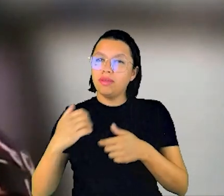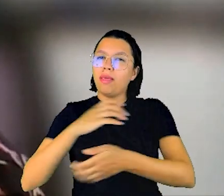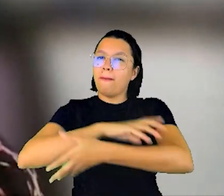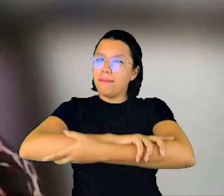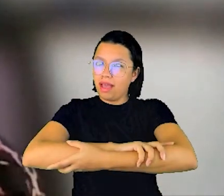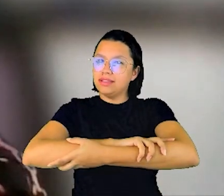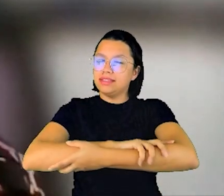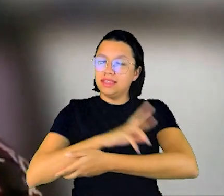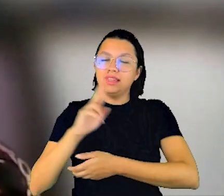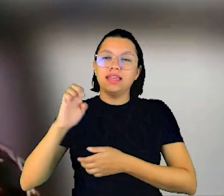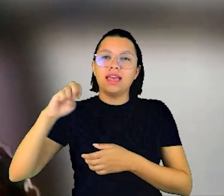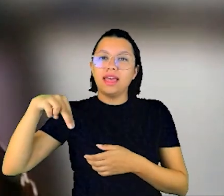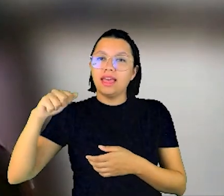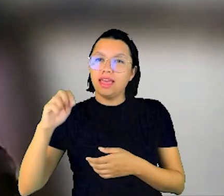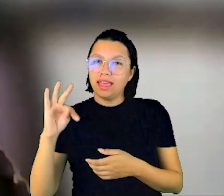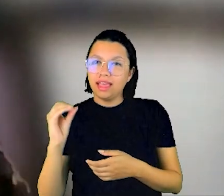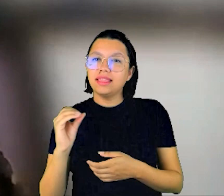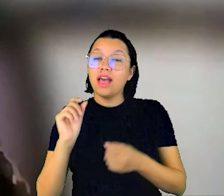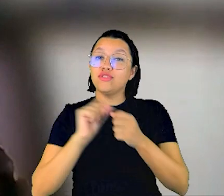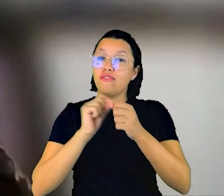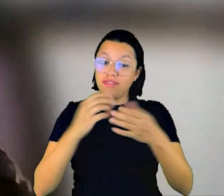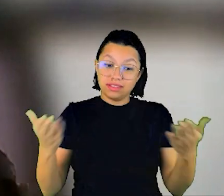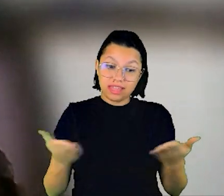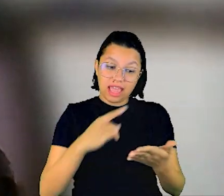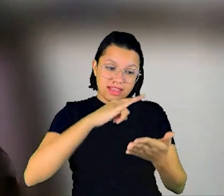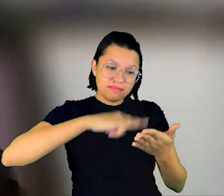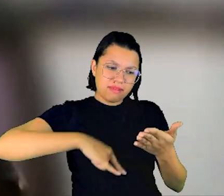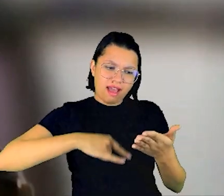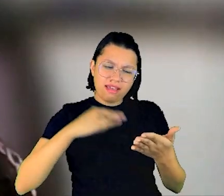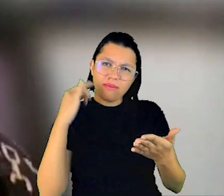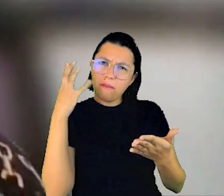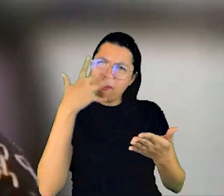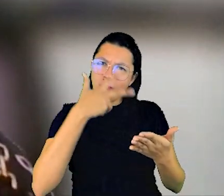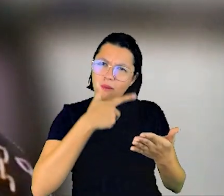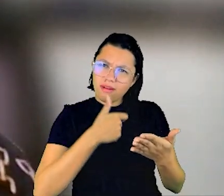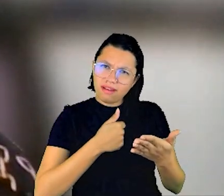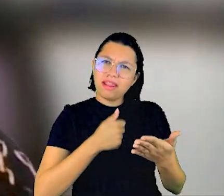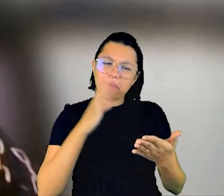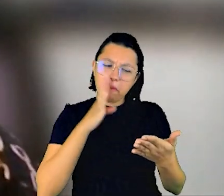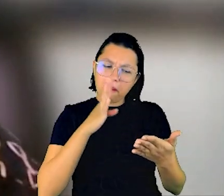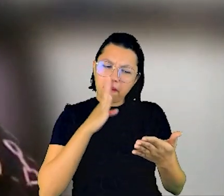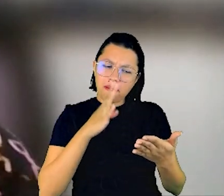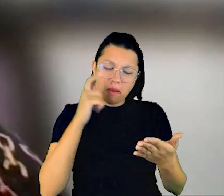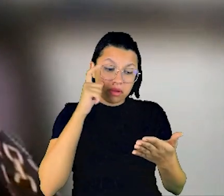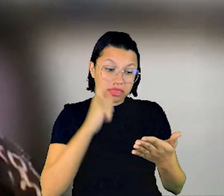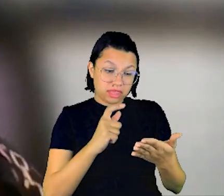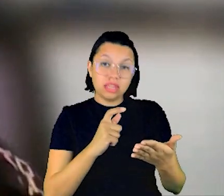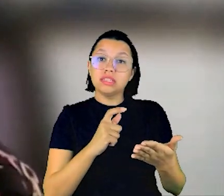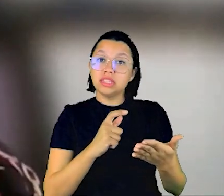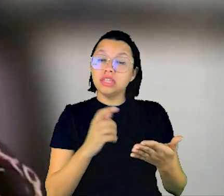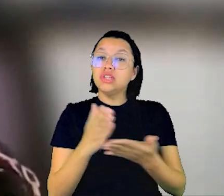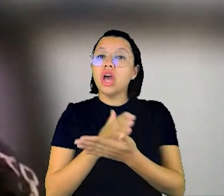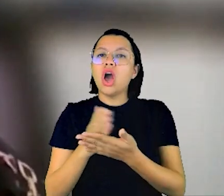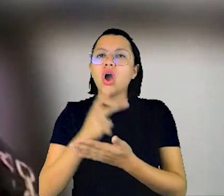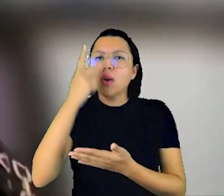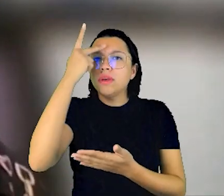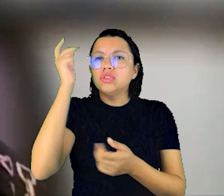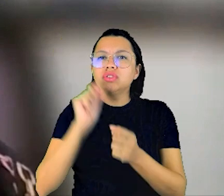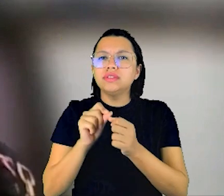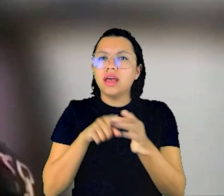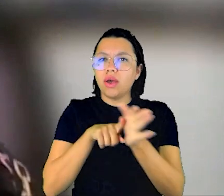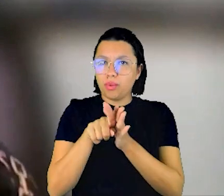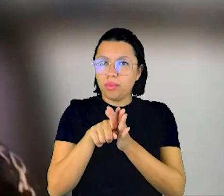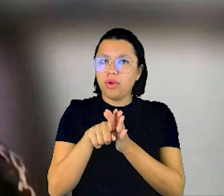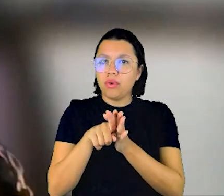ao querido Renato pelo trabalho de produzir essa cartilha tão bonita, tão bacana e tão interessante. E algumas pessoas aqui